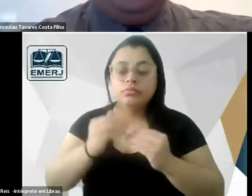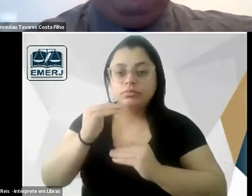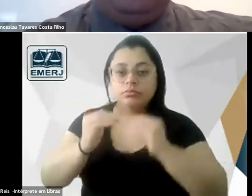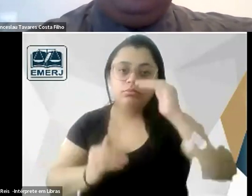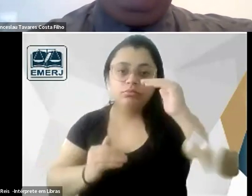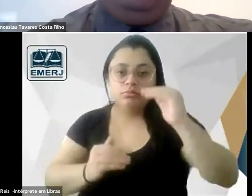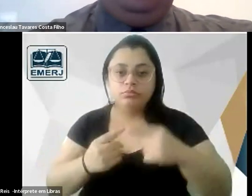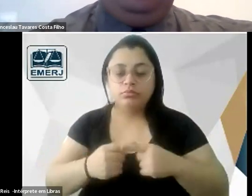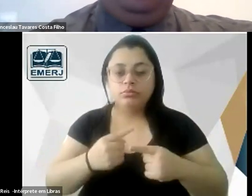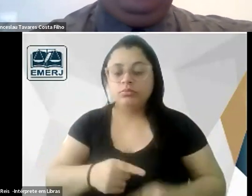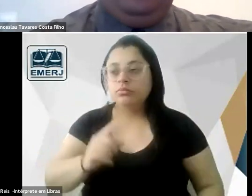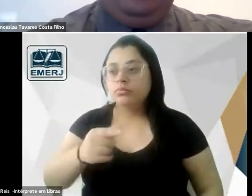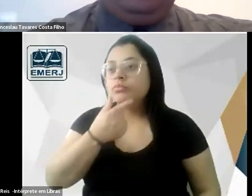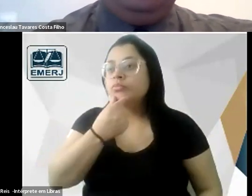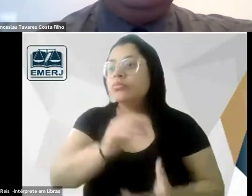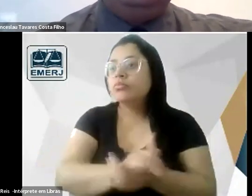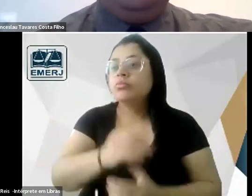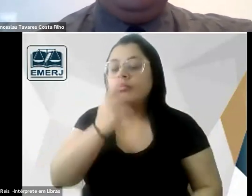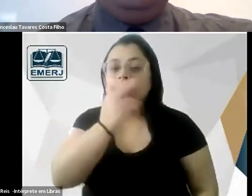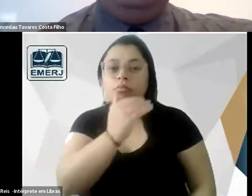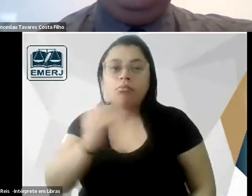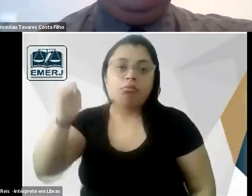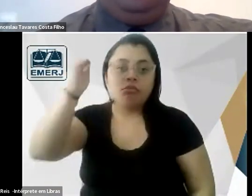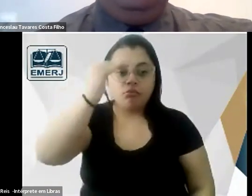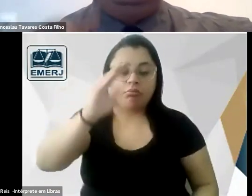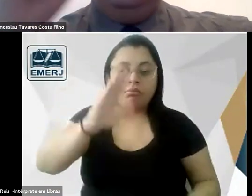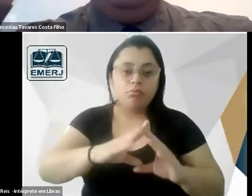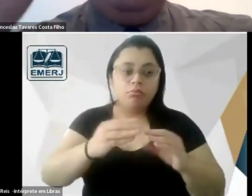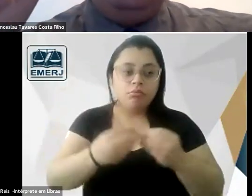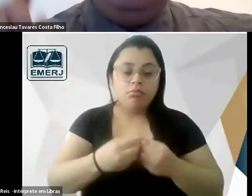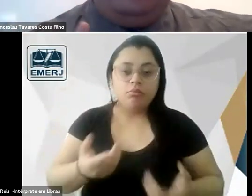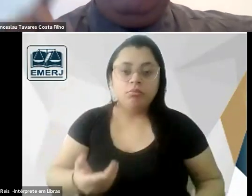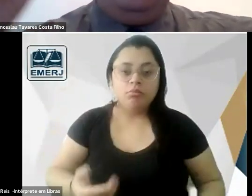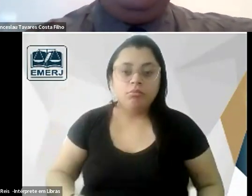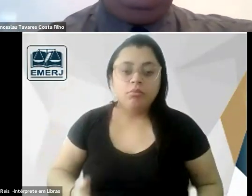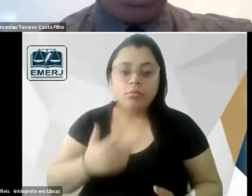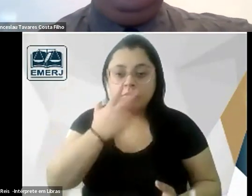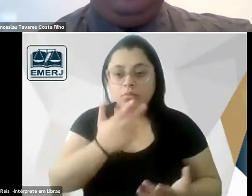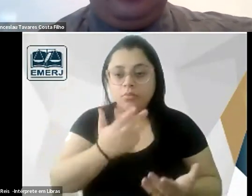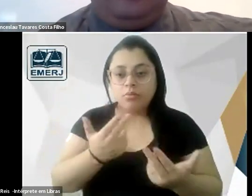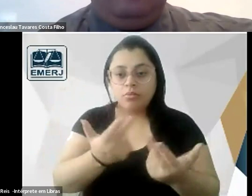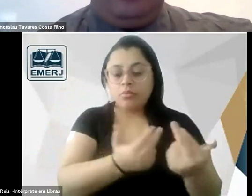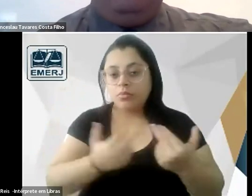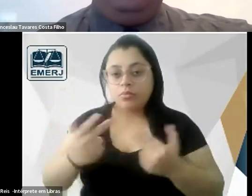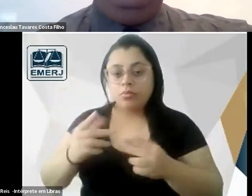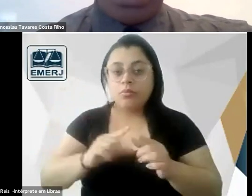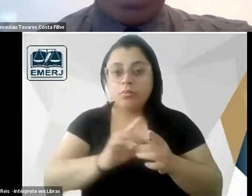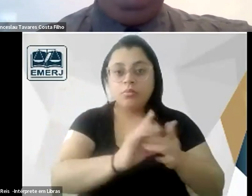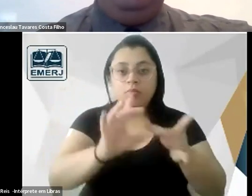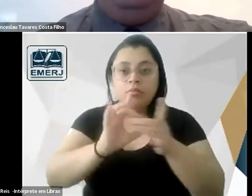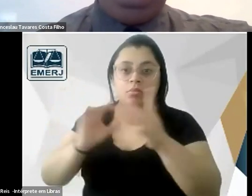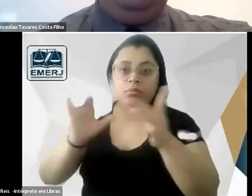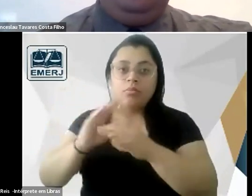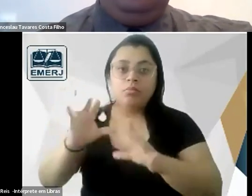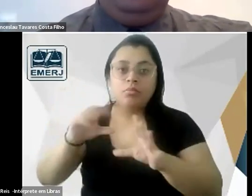como um déspota na família e que é necessário garantir ele diz não igualdade mas liberdades para as mulheres dentro